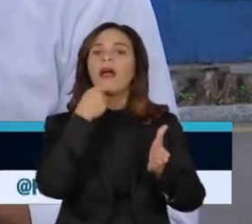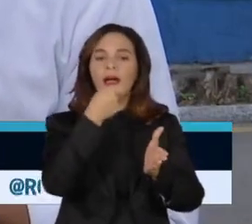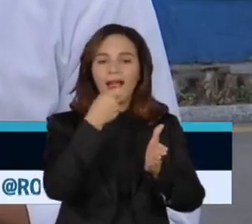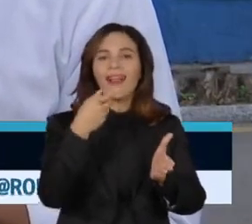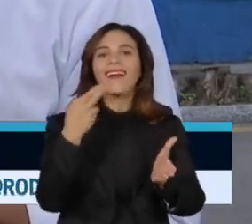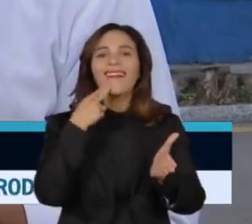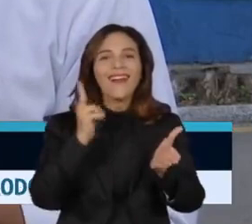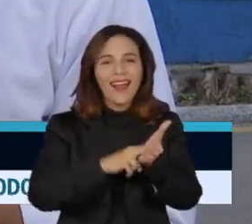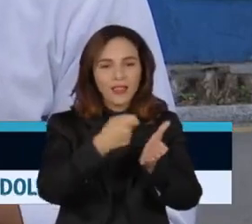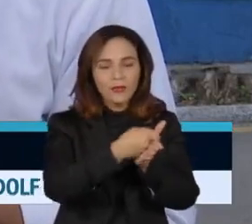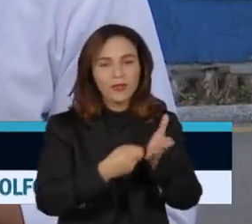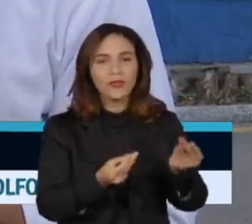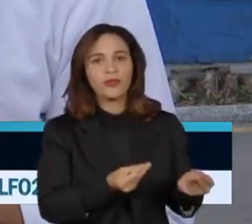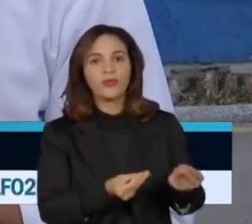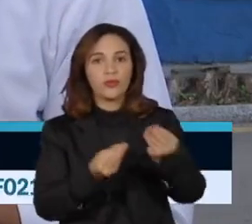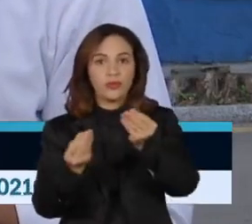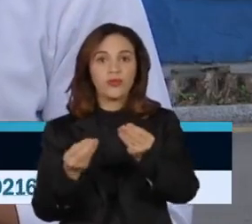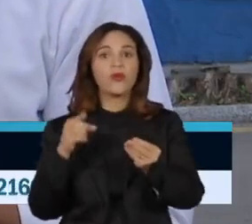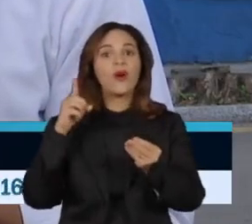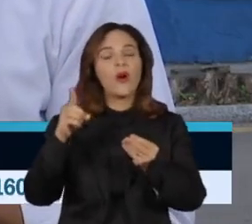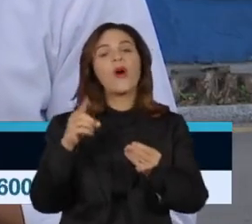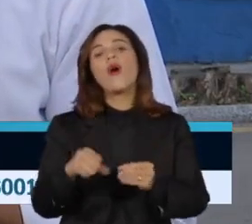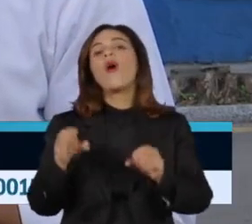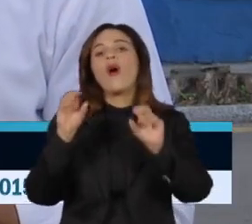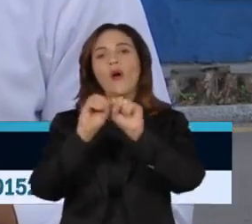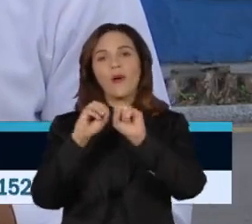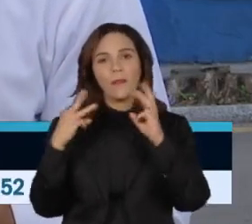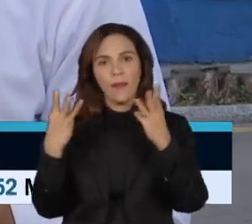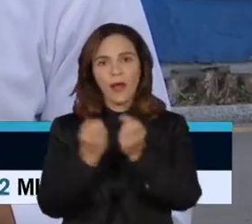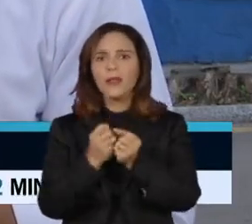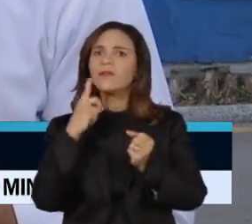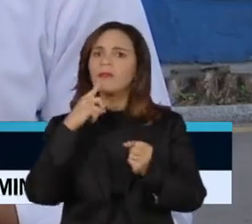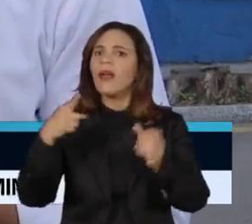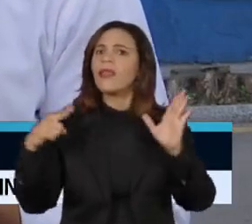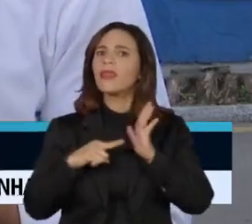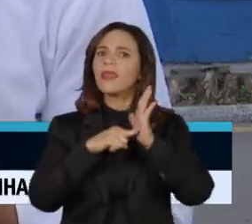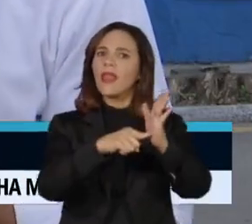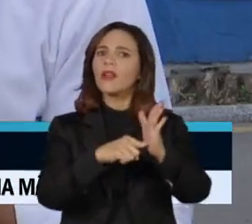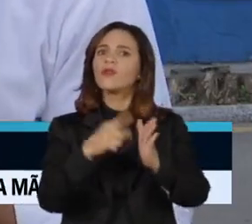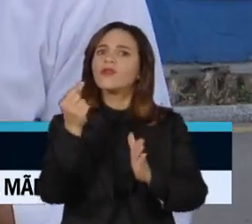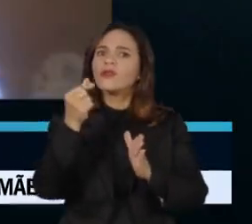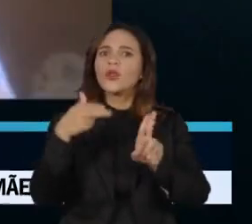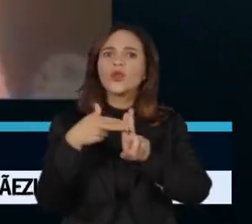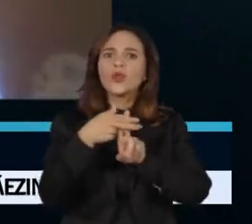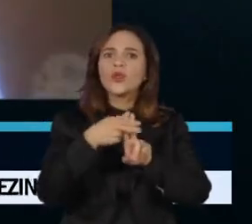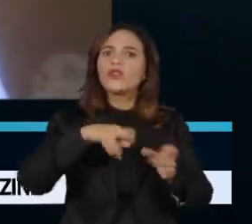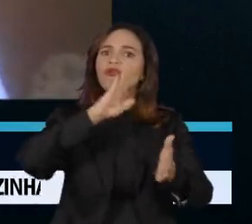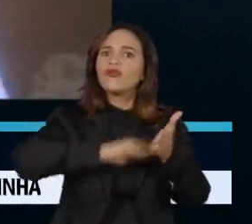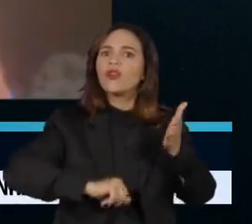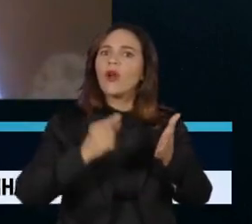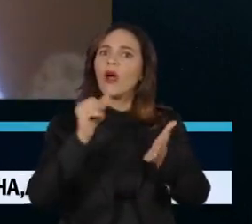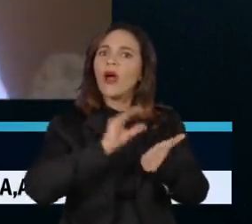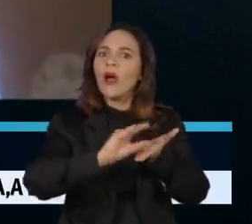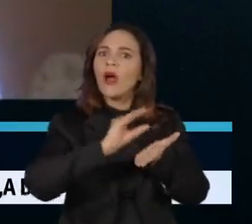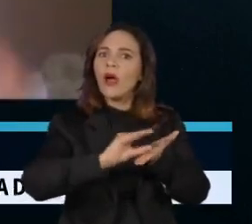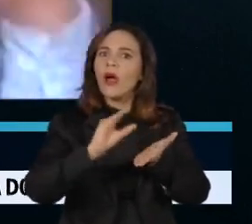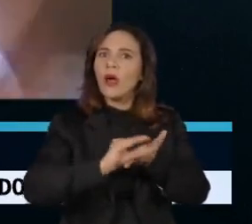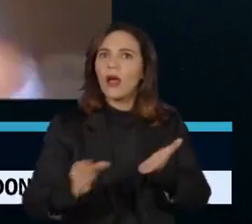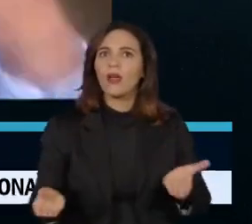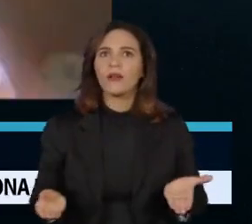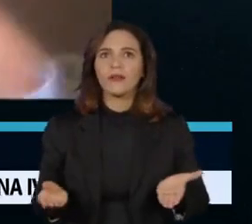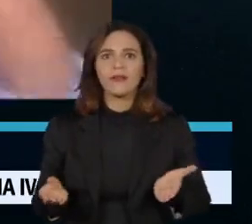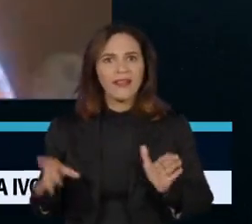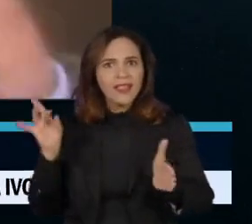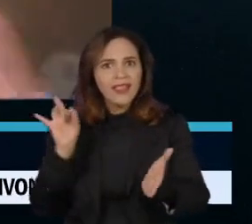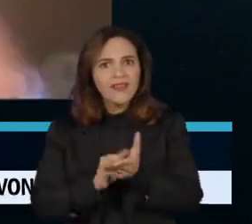Organização das Nações Unidas, denunciando a retirada de recursos do SUS para 2023. O Ministério está sendo muito mais uma